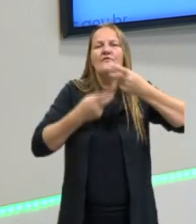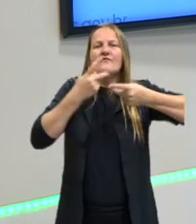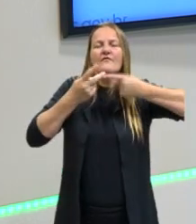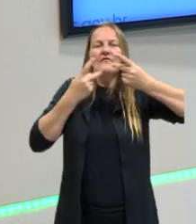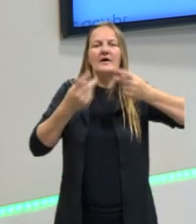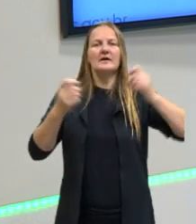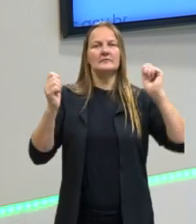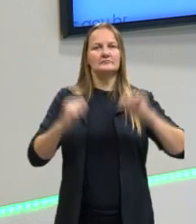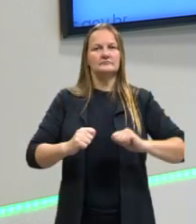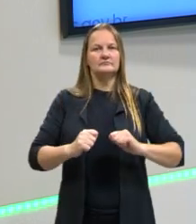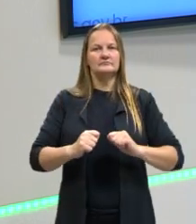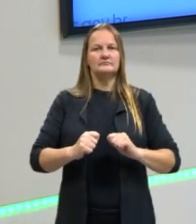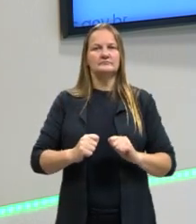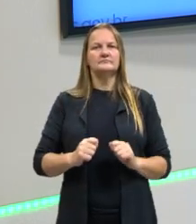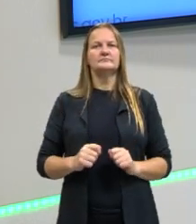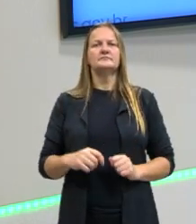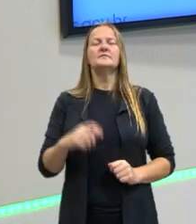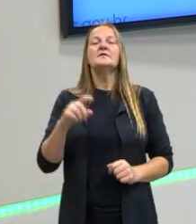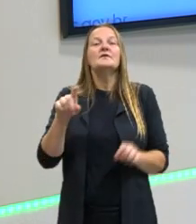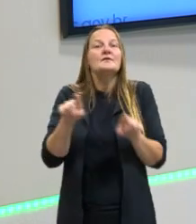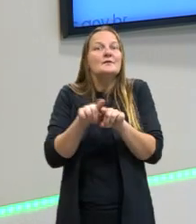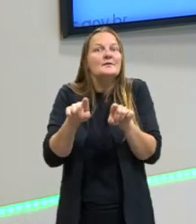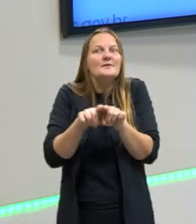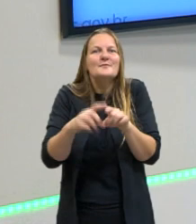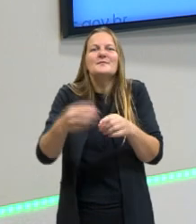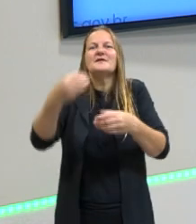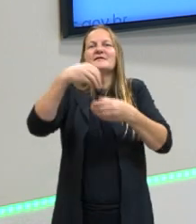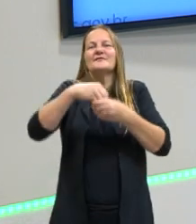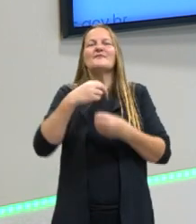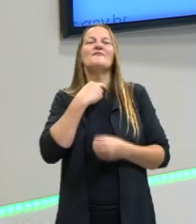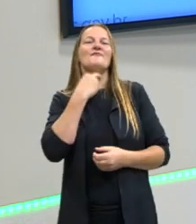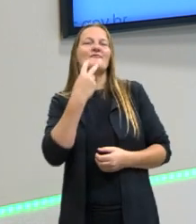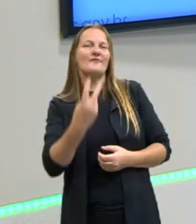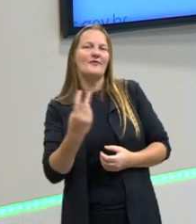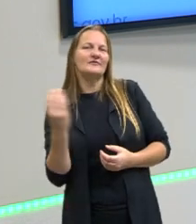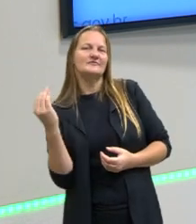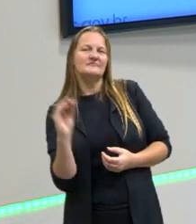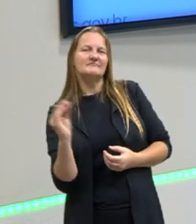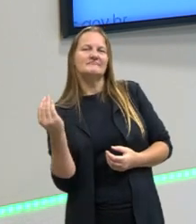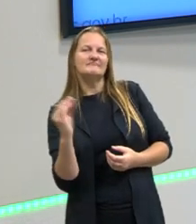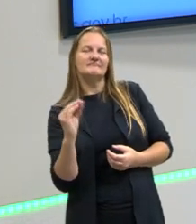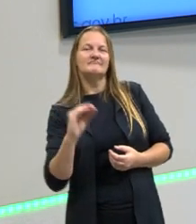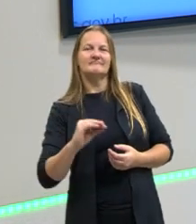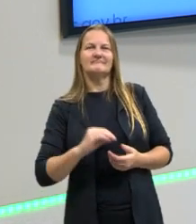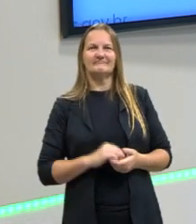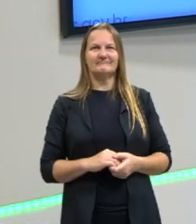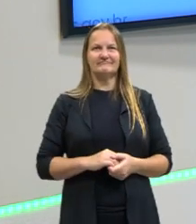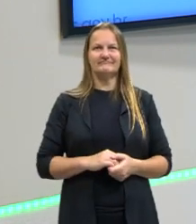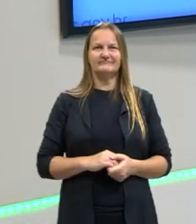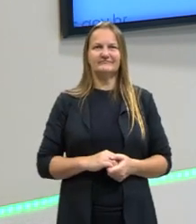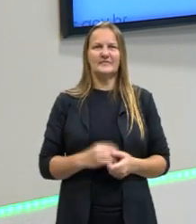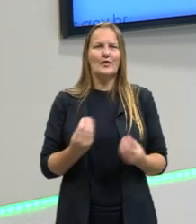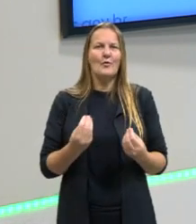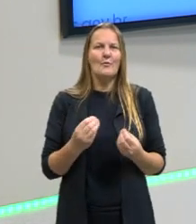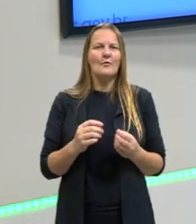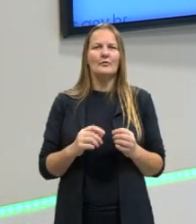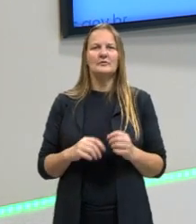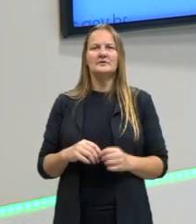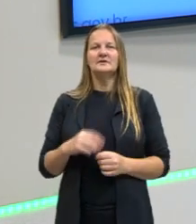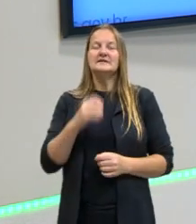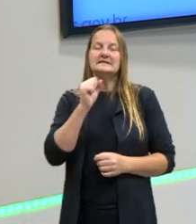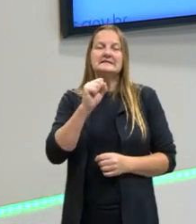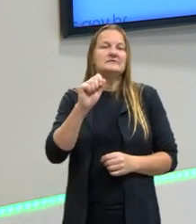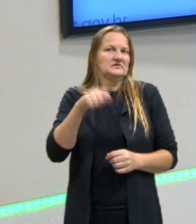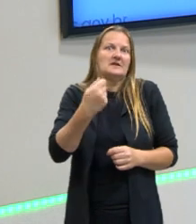ela pode estar presente, inclusive, na nossa tonalidade, na nossa entonação. A maneira como a gente